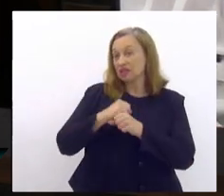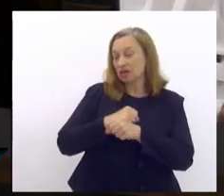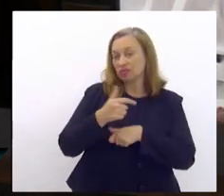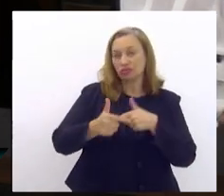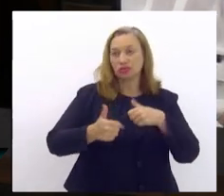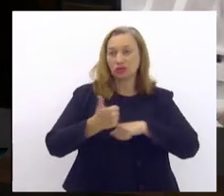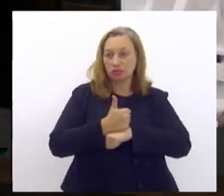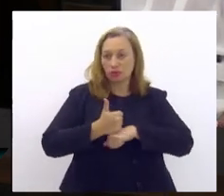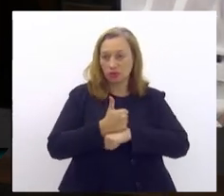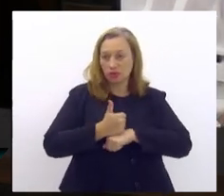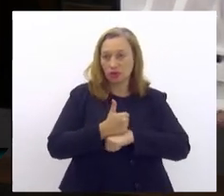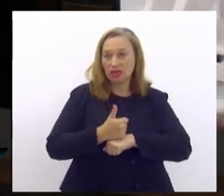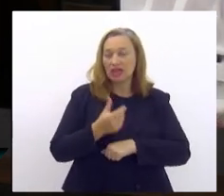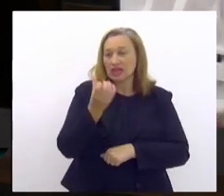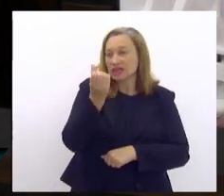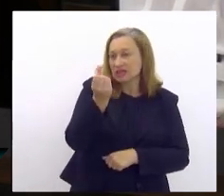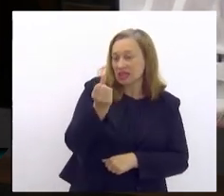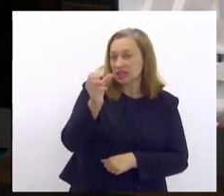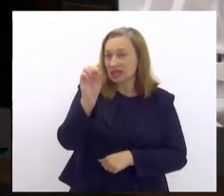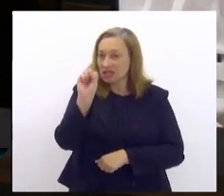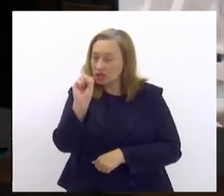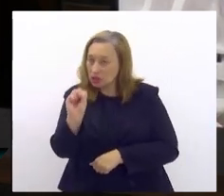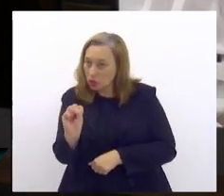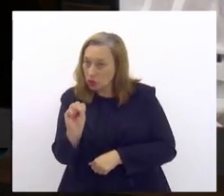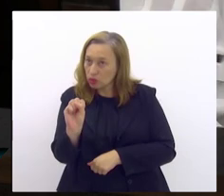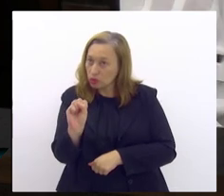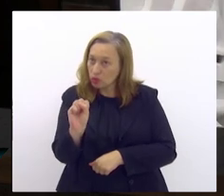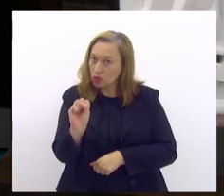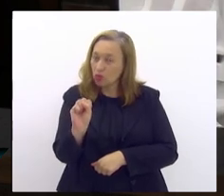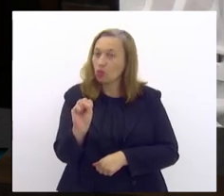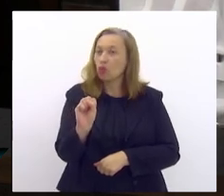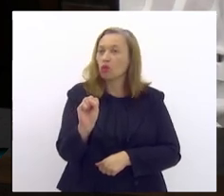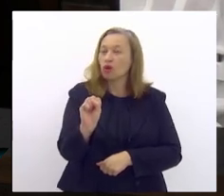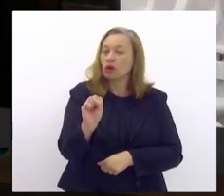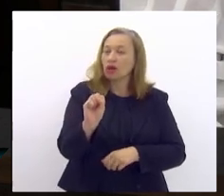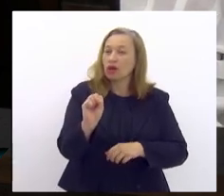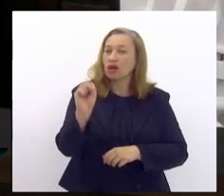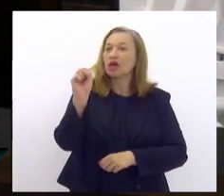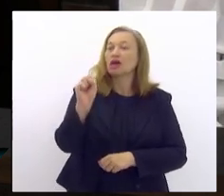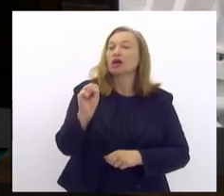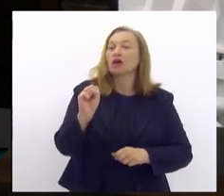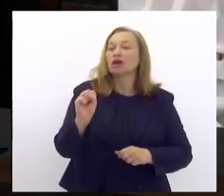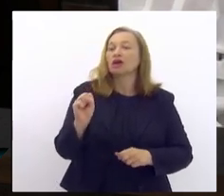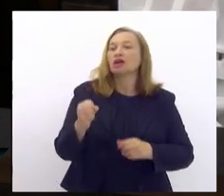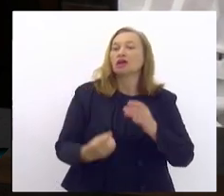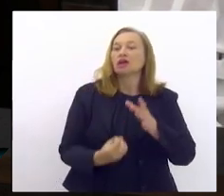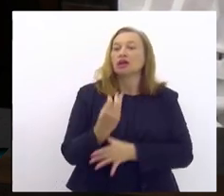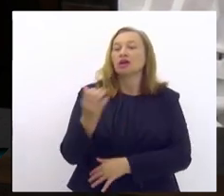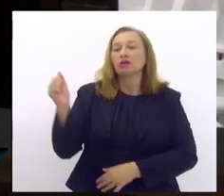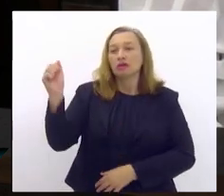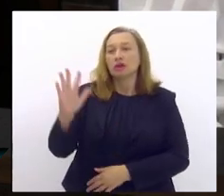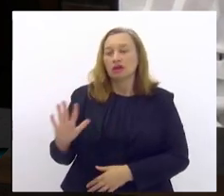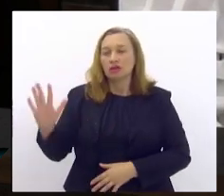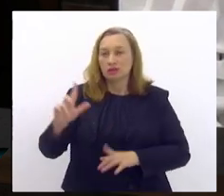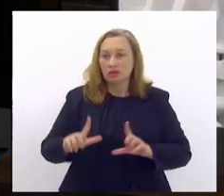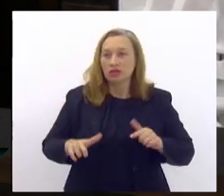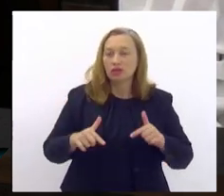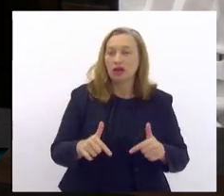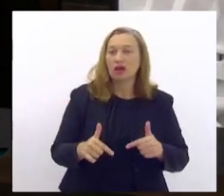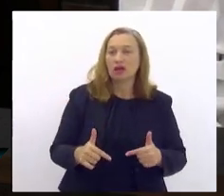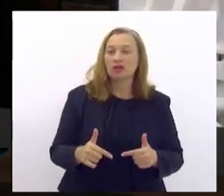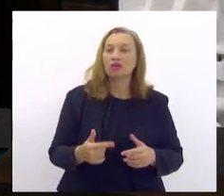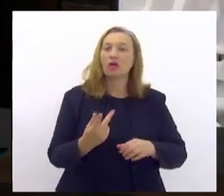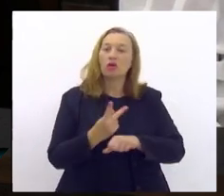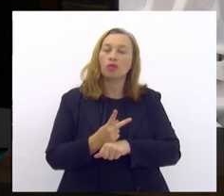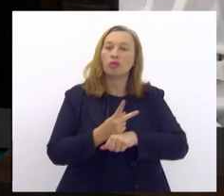168, fizemos 168 ações sociais, recebemos prêmios de